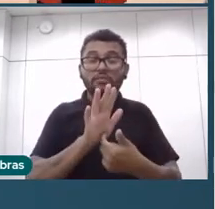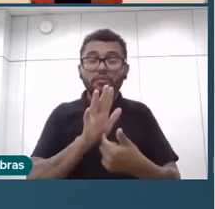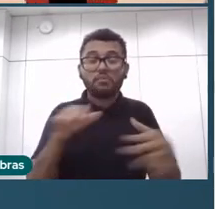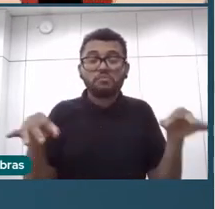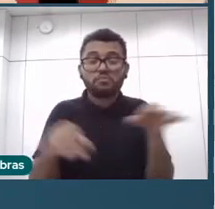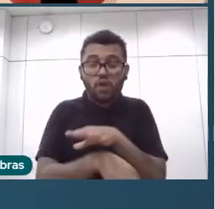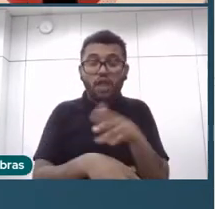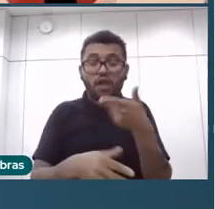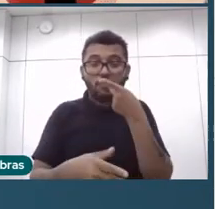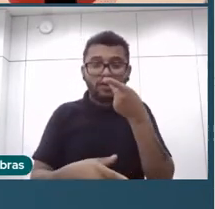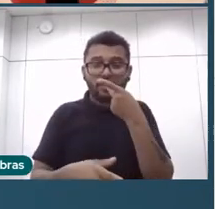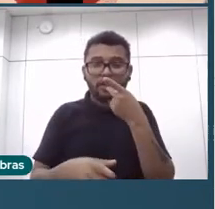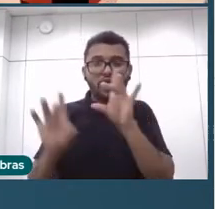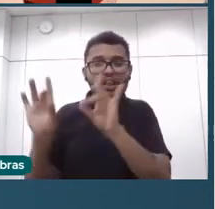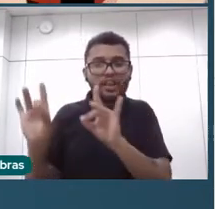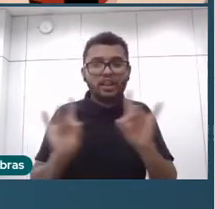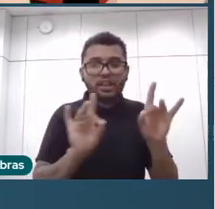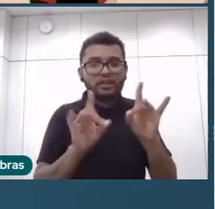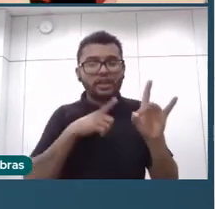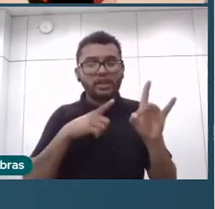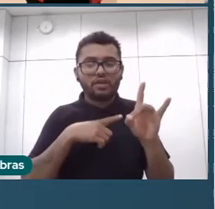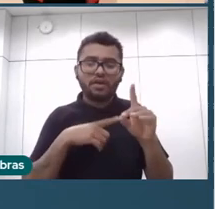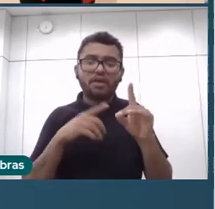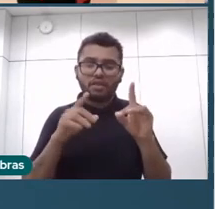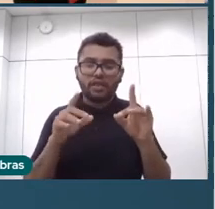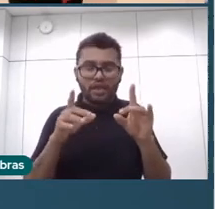está aqui o link do Observatório do Pessoal,